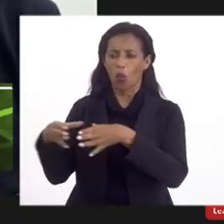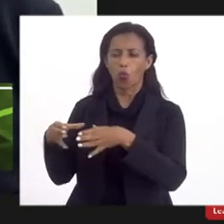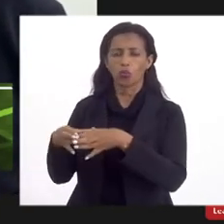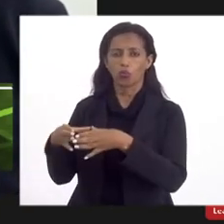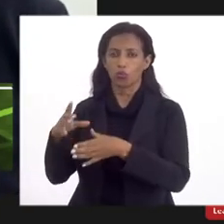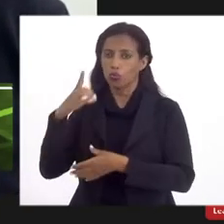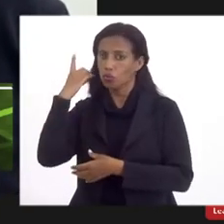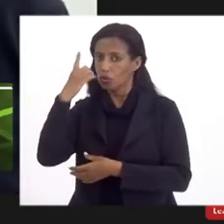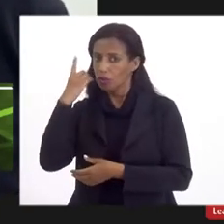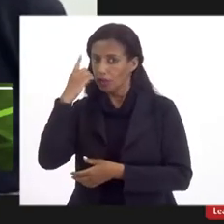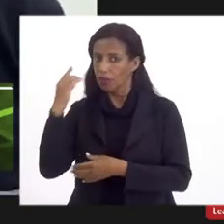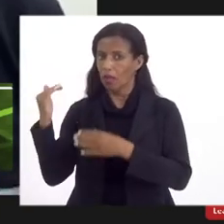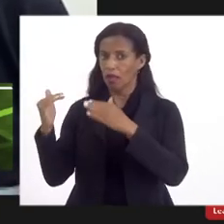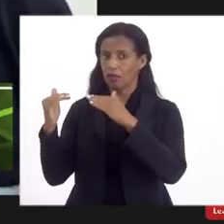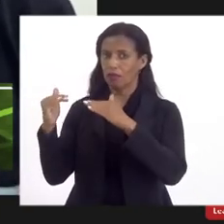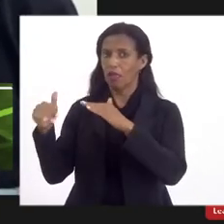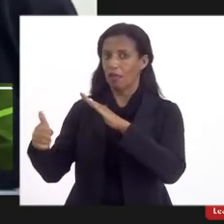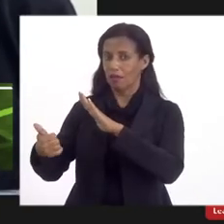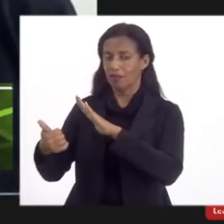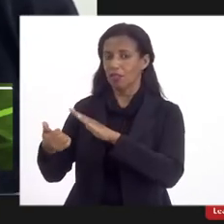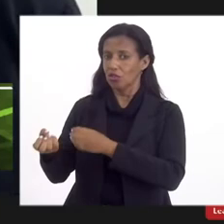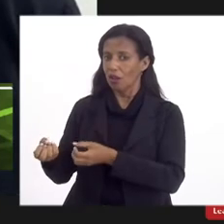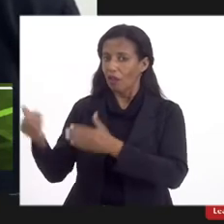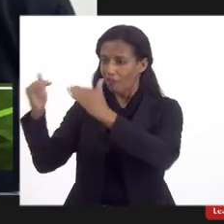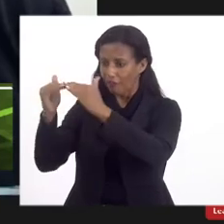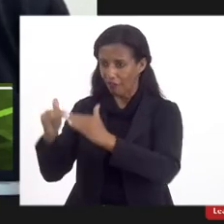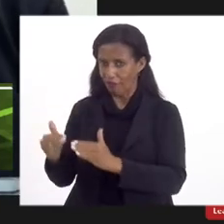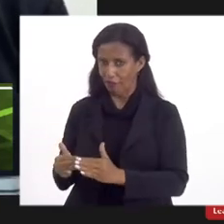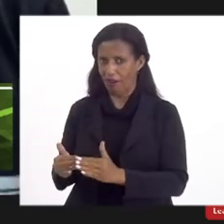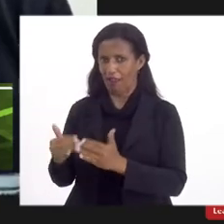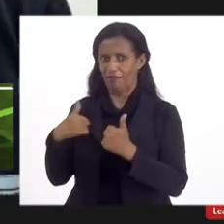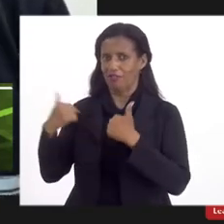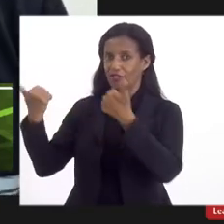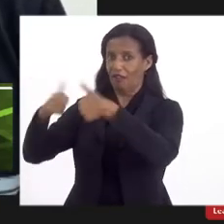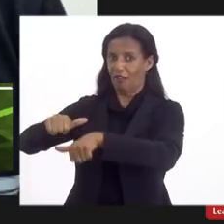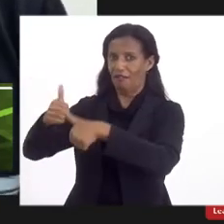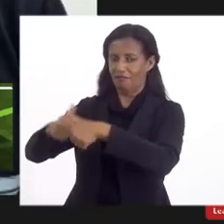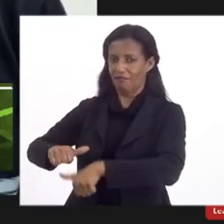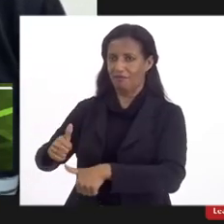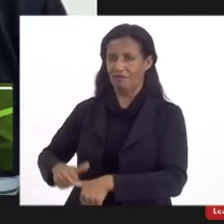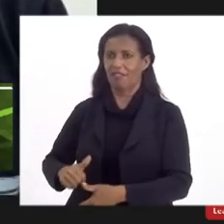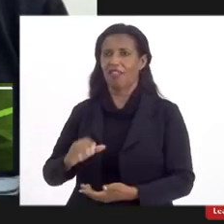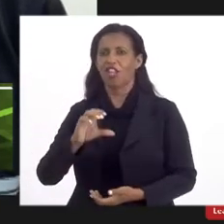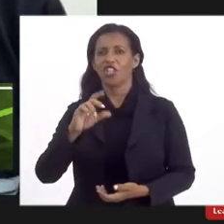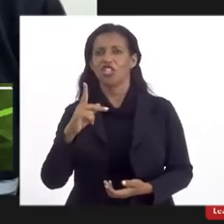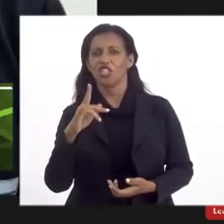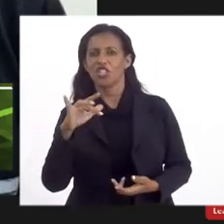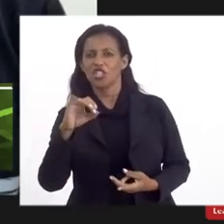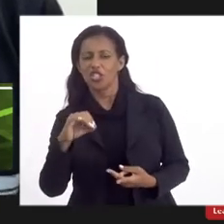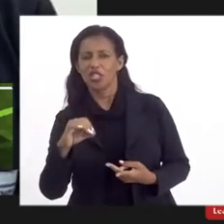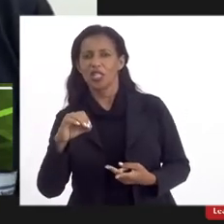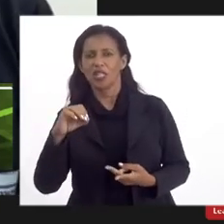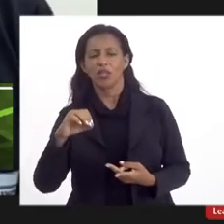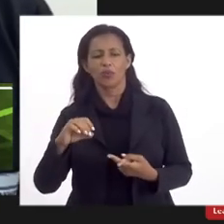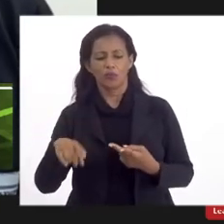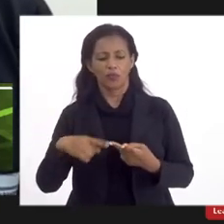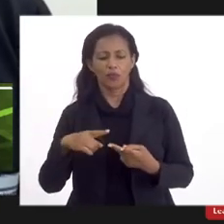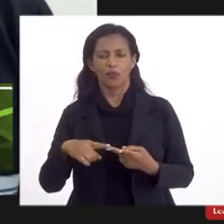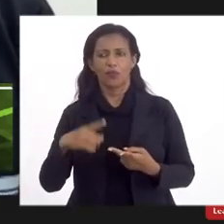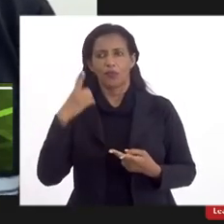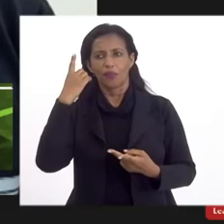deputados essas favoráveis né que a gente tem essa análise é Chiquinho da Mangueira né